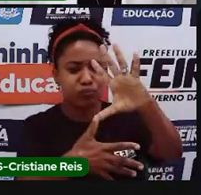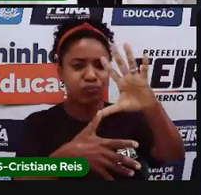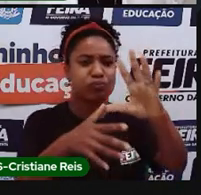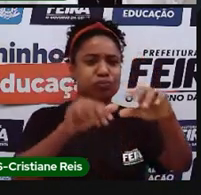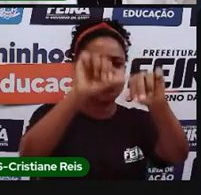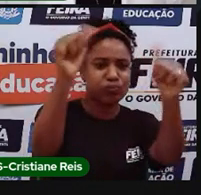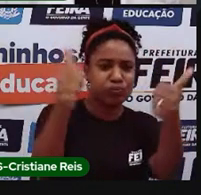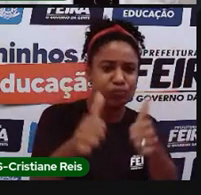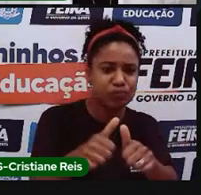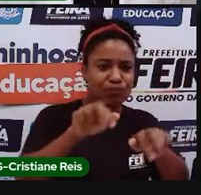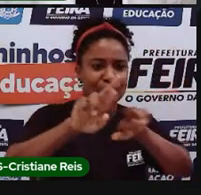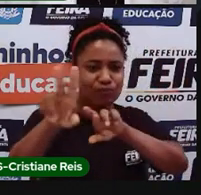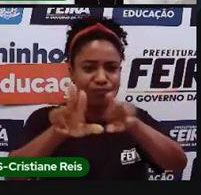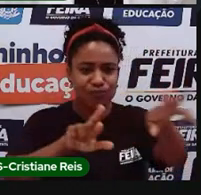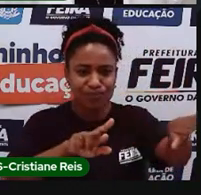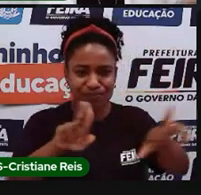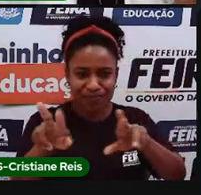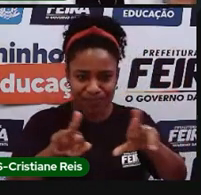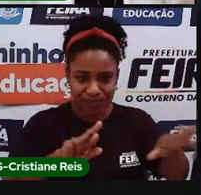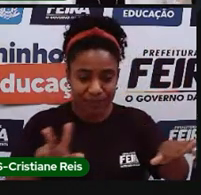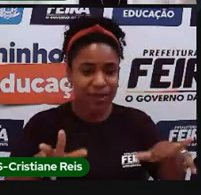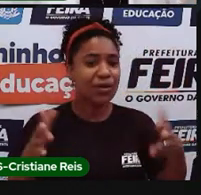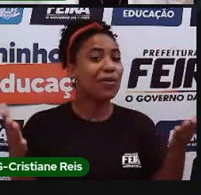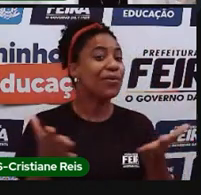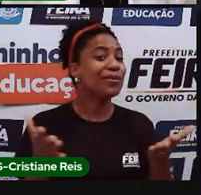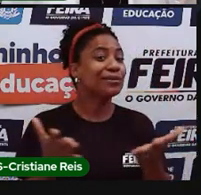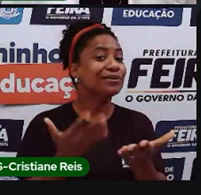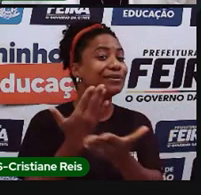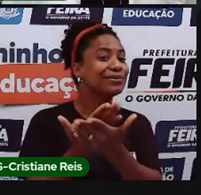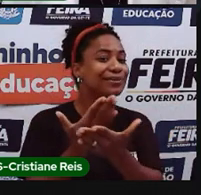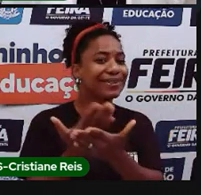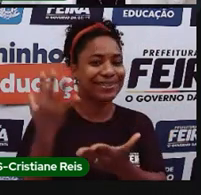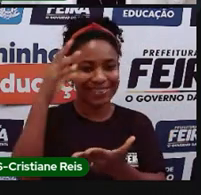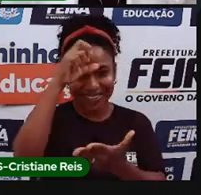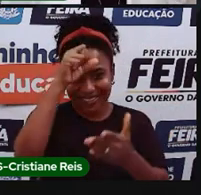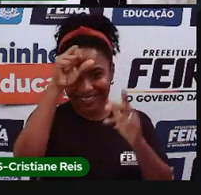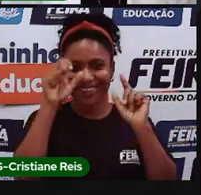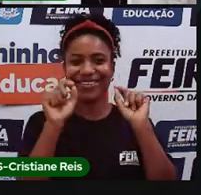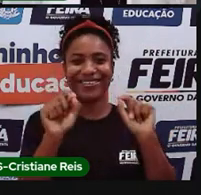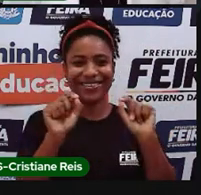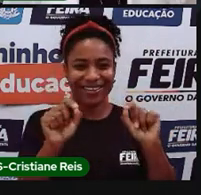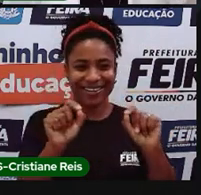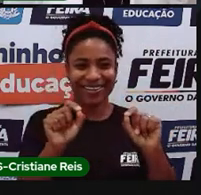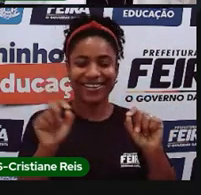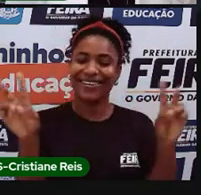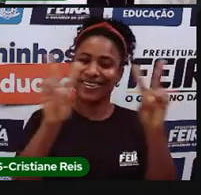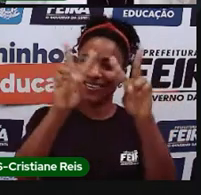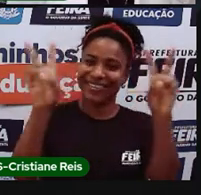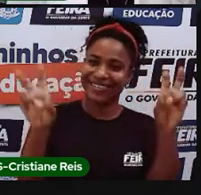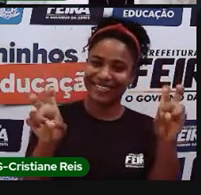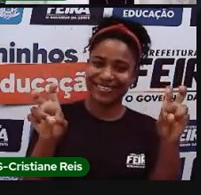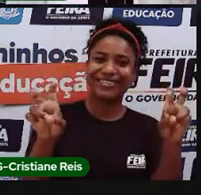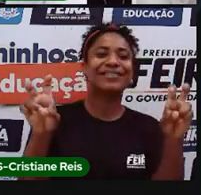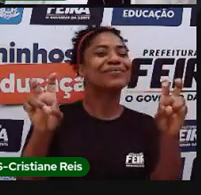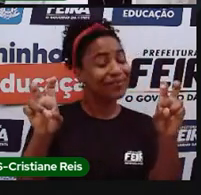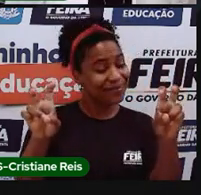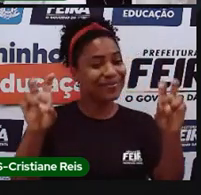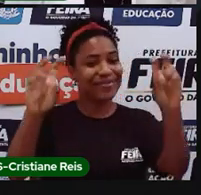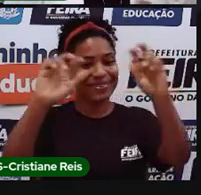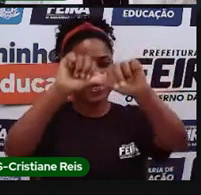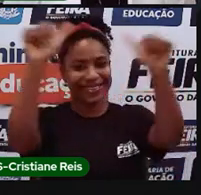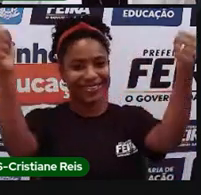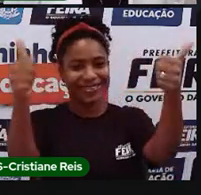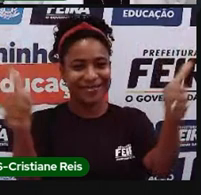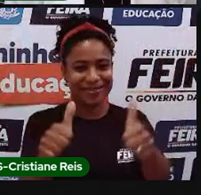estudar hoje? Ah, nós vamos continuar estudando os mapas. E vocês, aprendendo de casa.